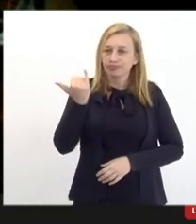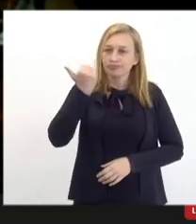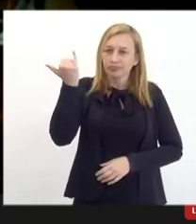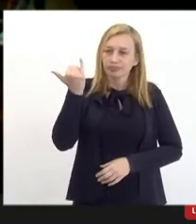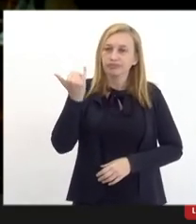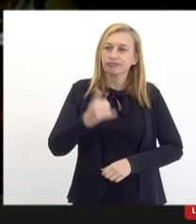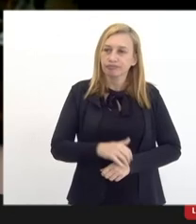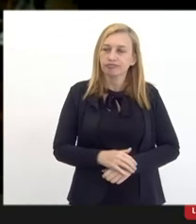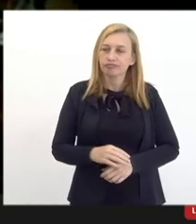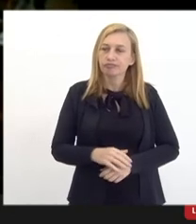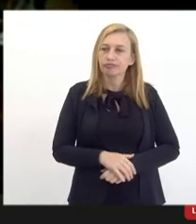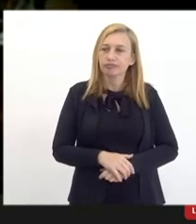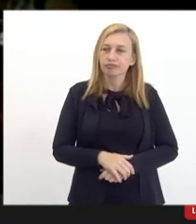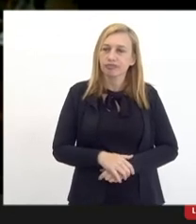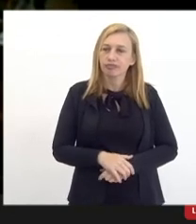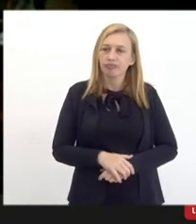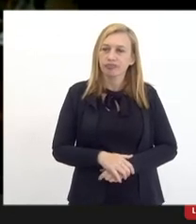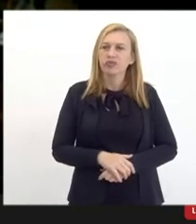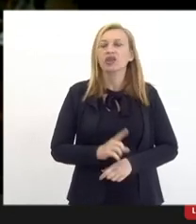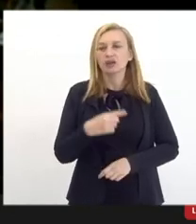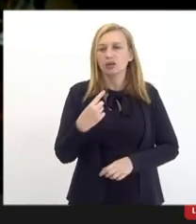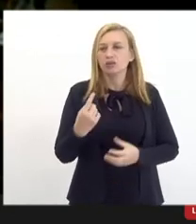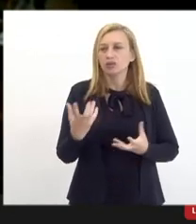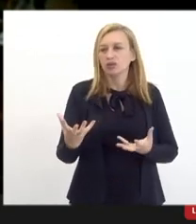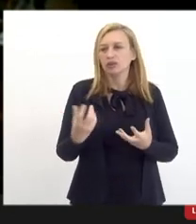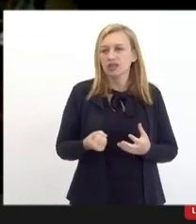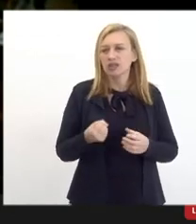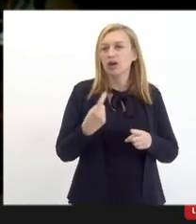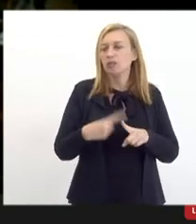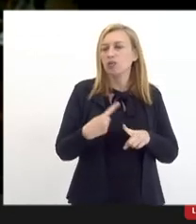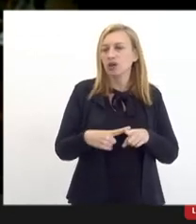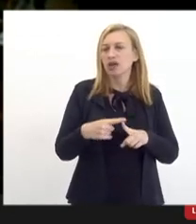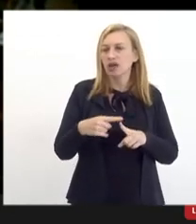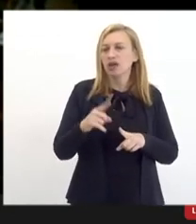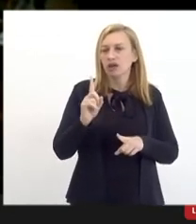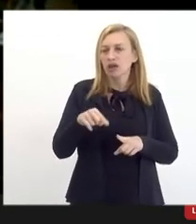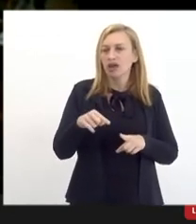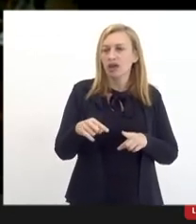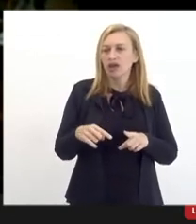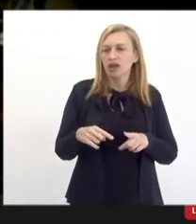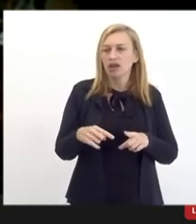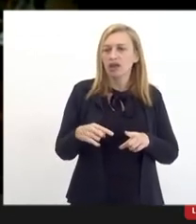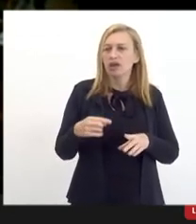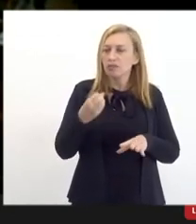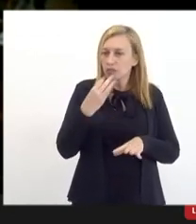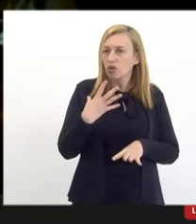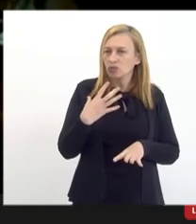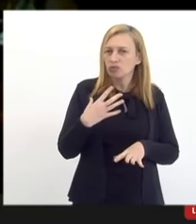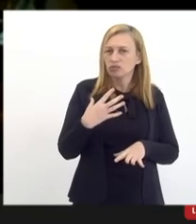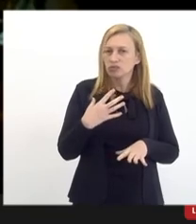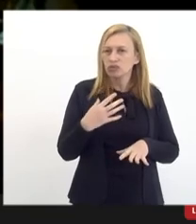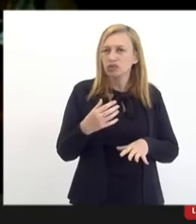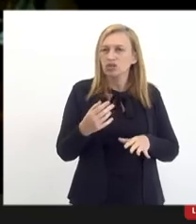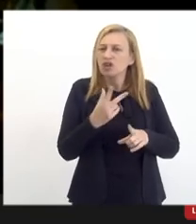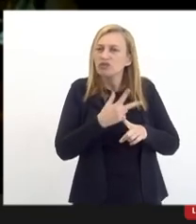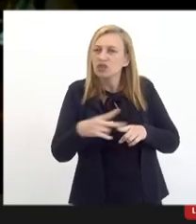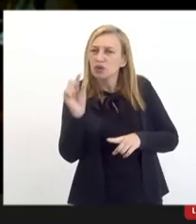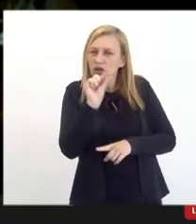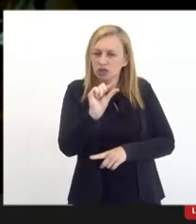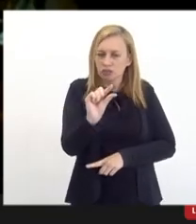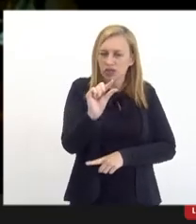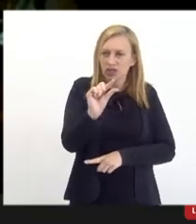de metodologia que eu acho que a gente podia adotar, porque eu acho que é extremamente produtivo a gente comemorar pequenas vitórias